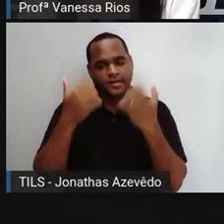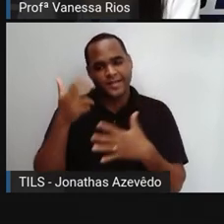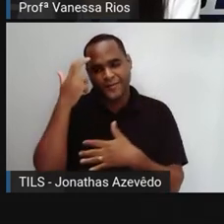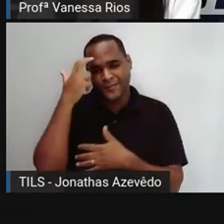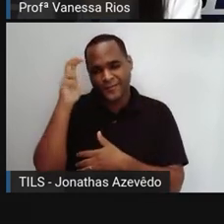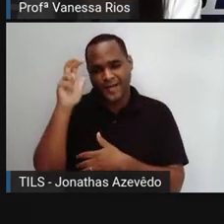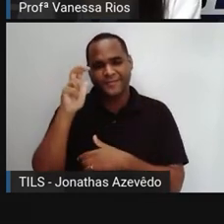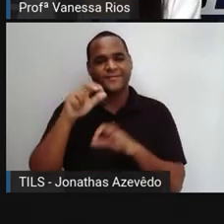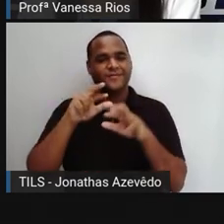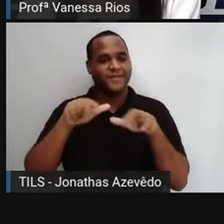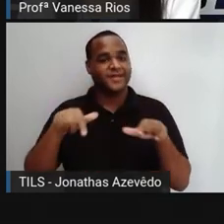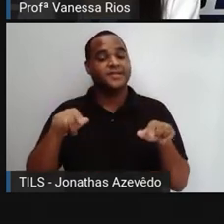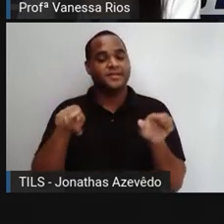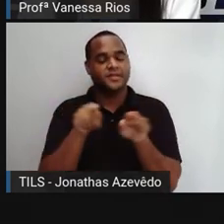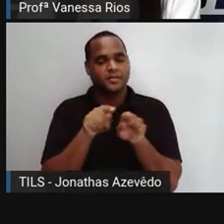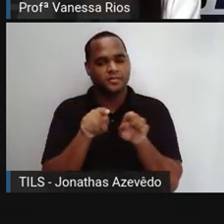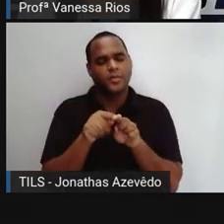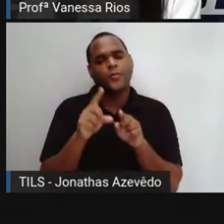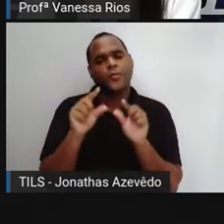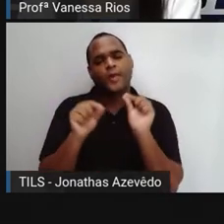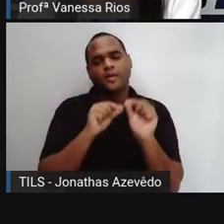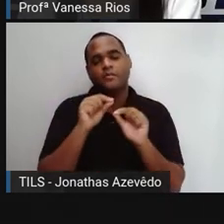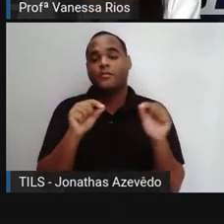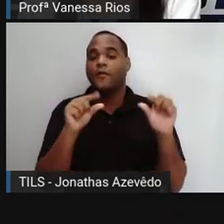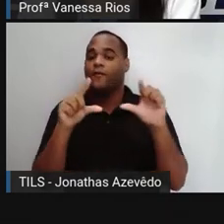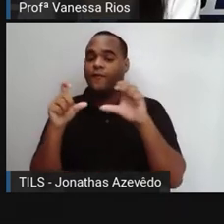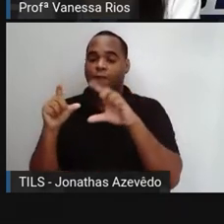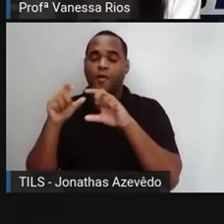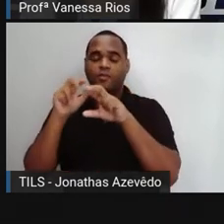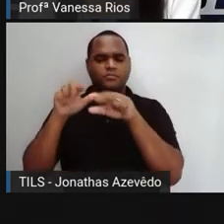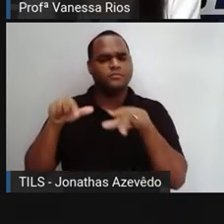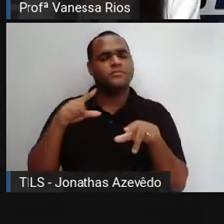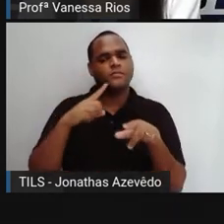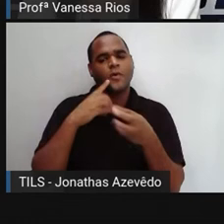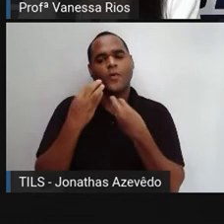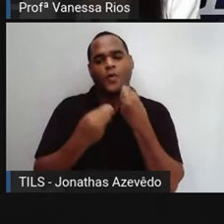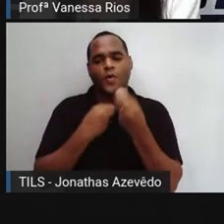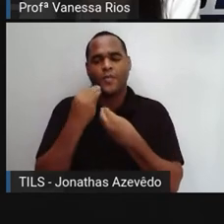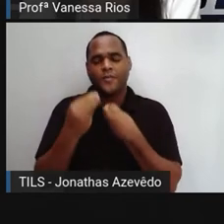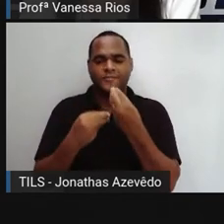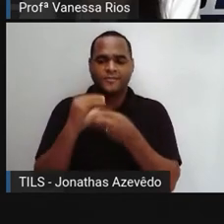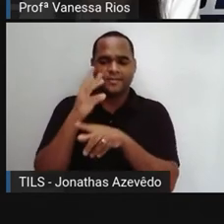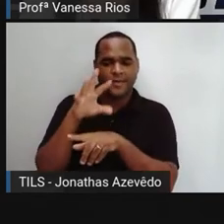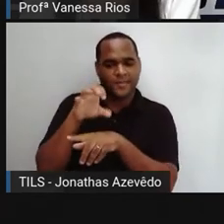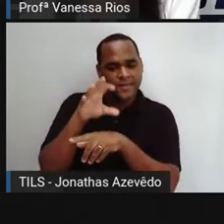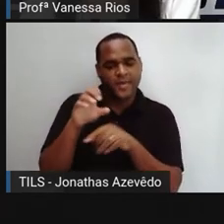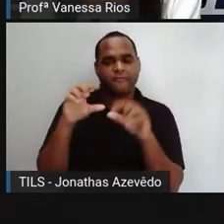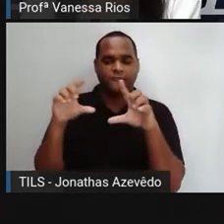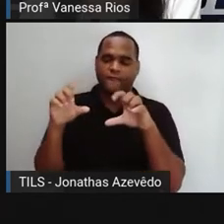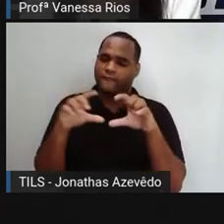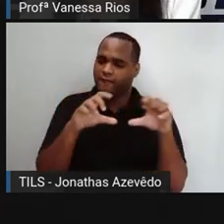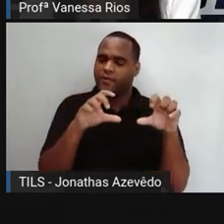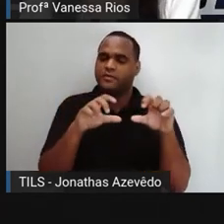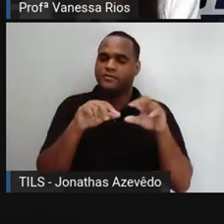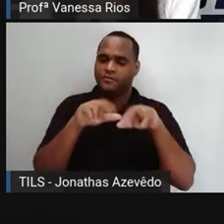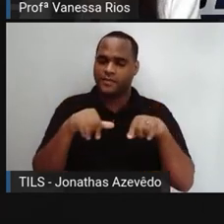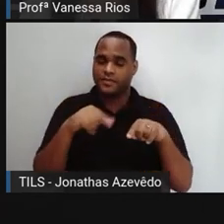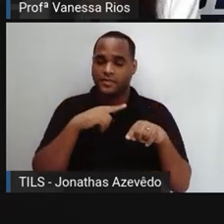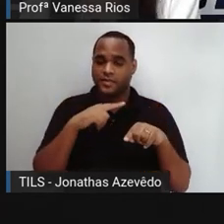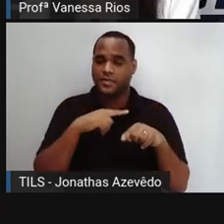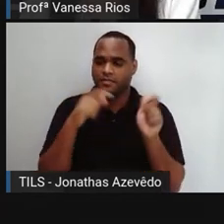É através do ato de fotografar, através dos registros fotográficos, que